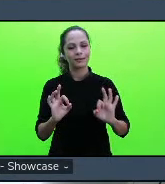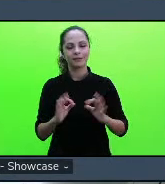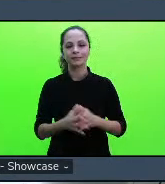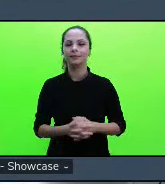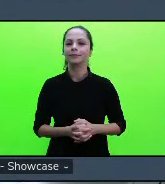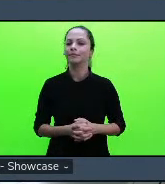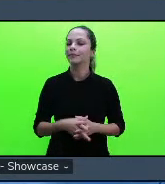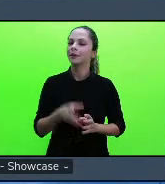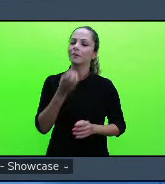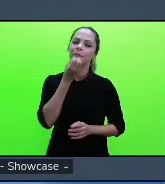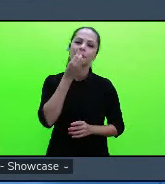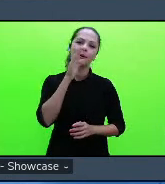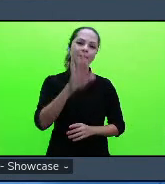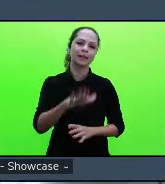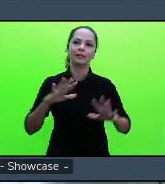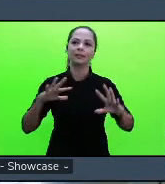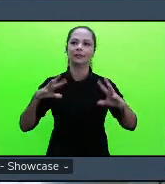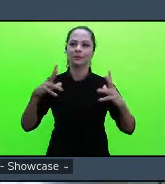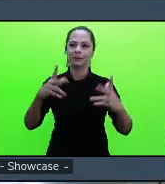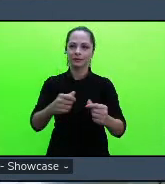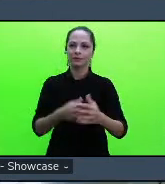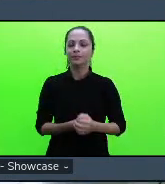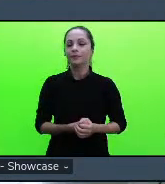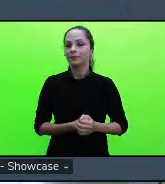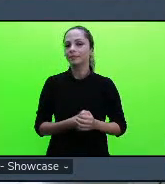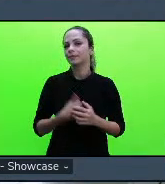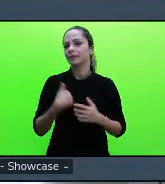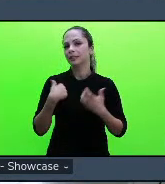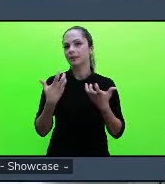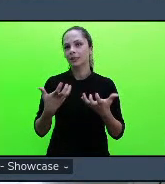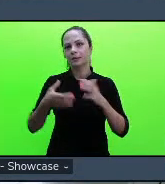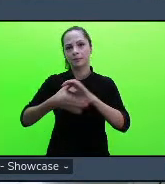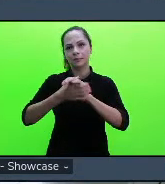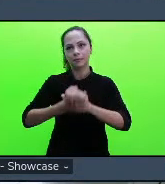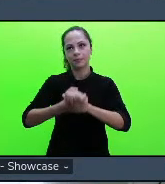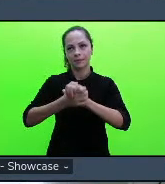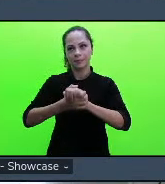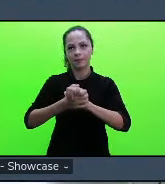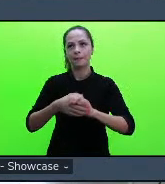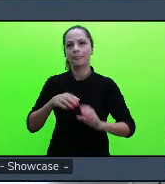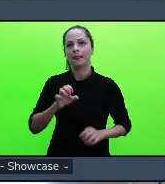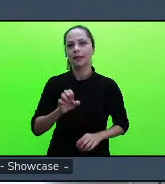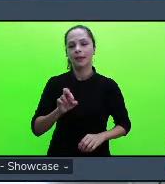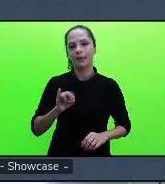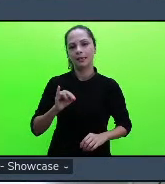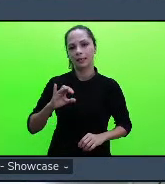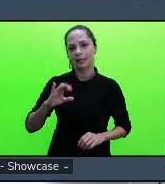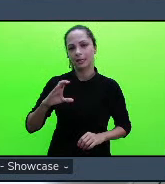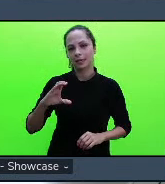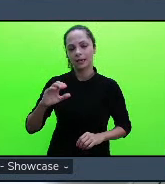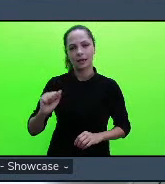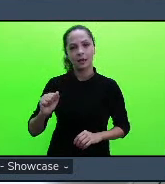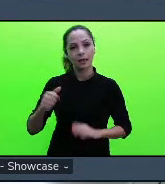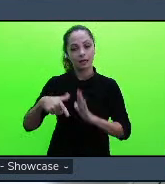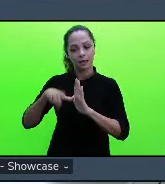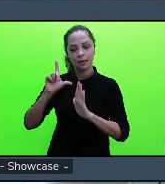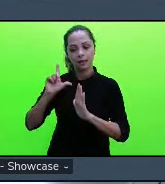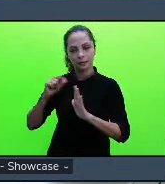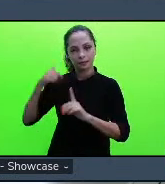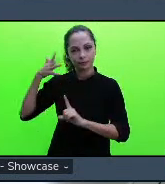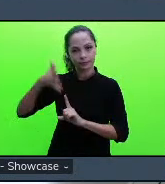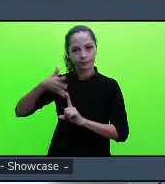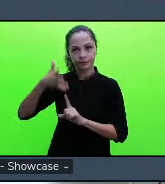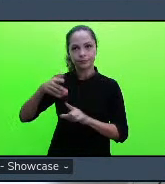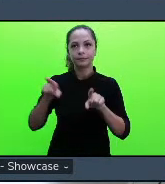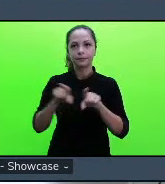para todo mundo queria também parabenizar a Erika que apresentou anteriormente pelo trabalho dela e também a Tatiane